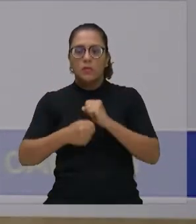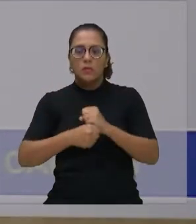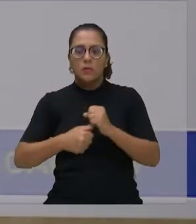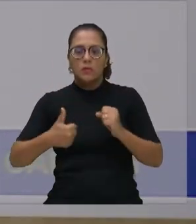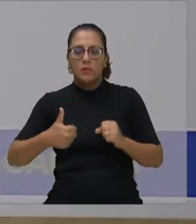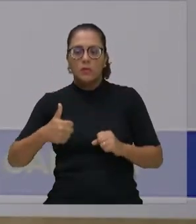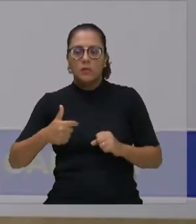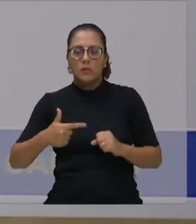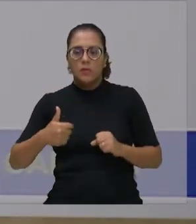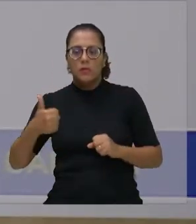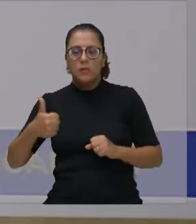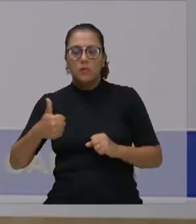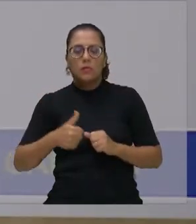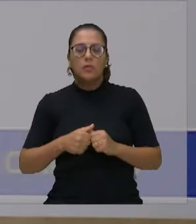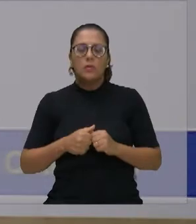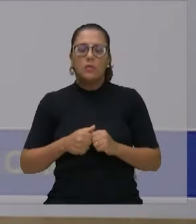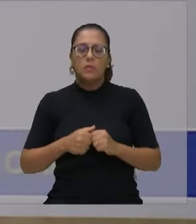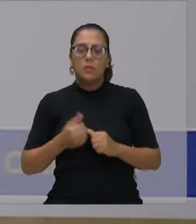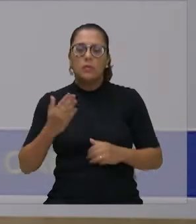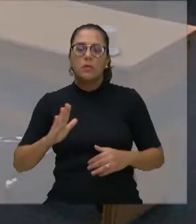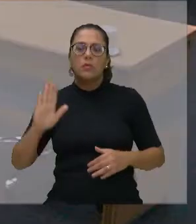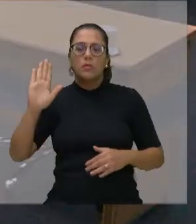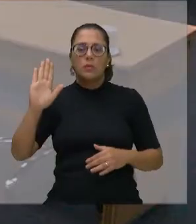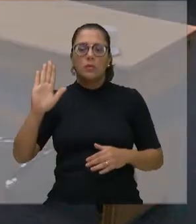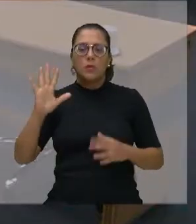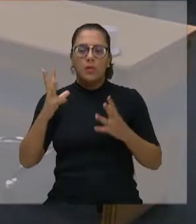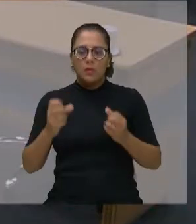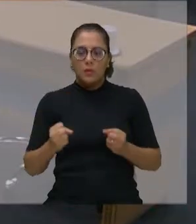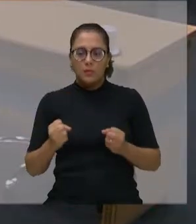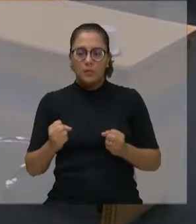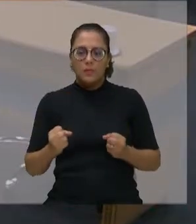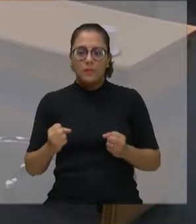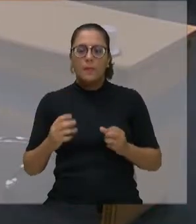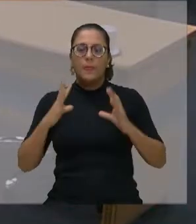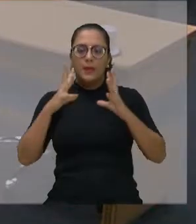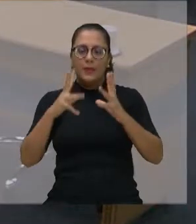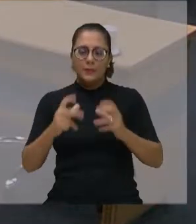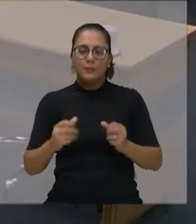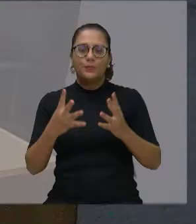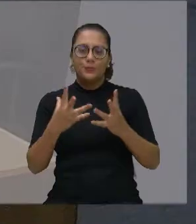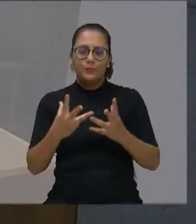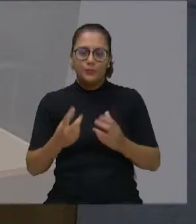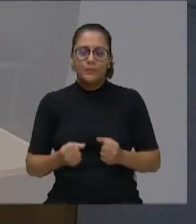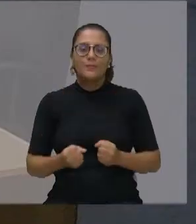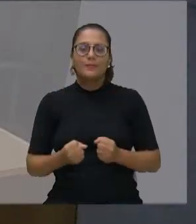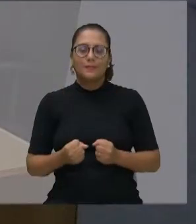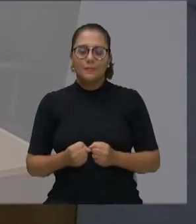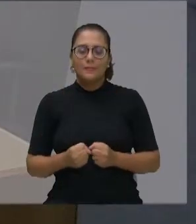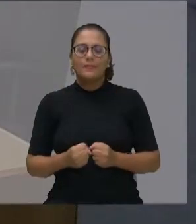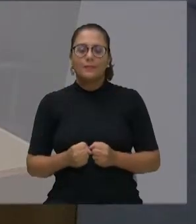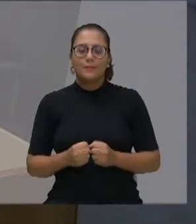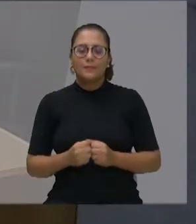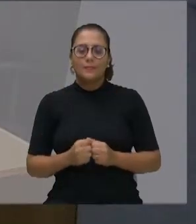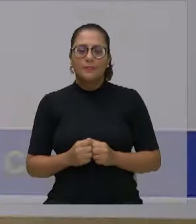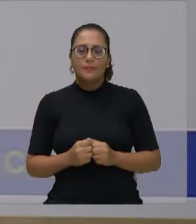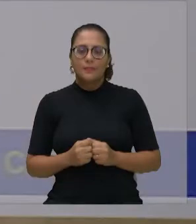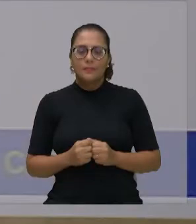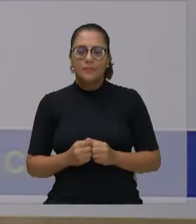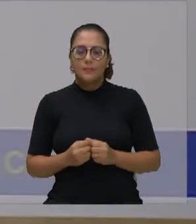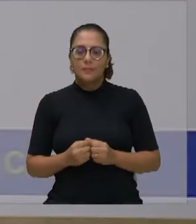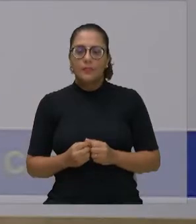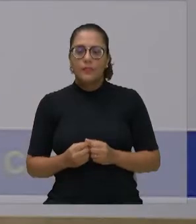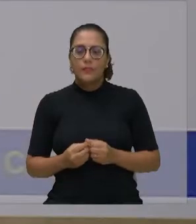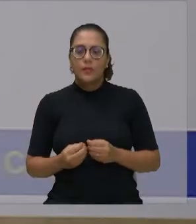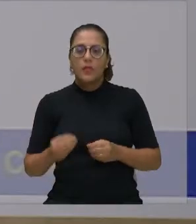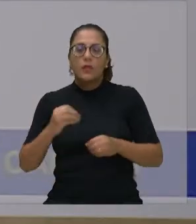Salvadorado, permaneça comissão, os contratos que se manifestem. Nenhuma manifestação contrária. Aprovado por unanimidade. Em votação,